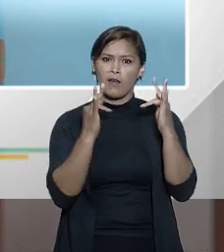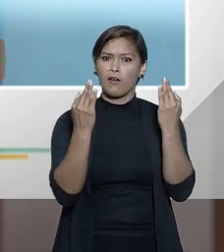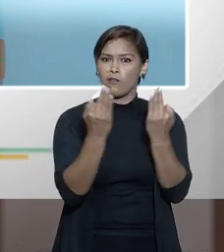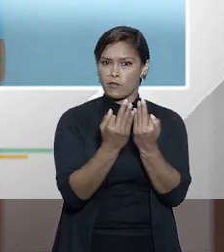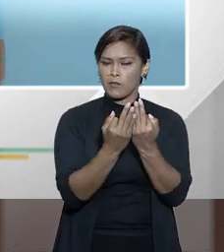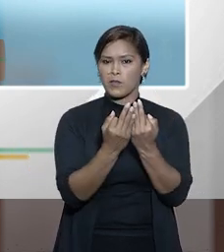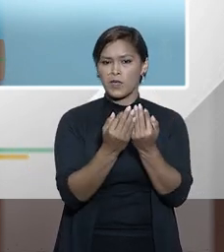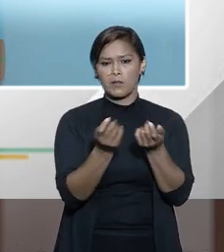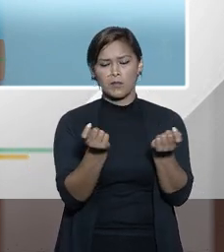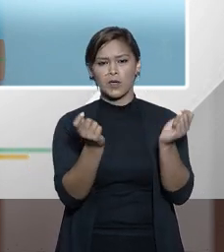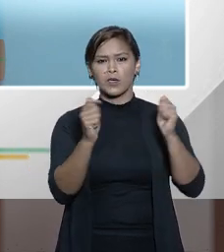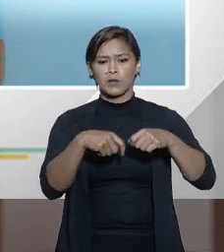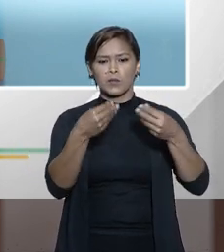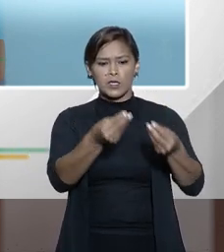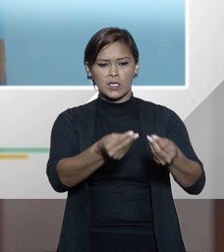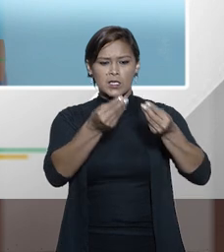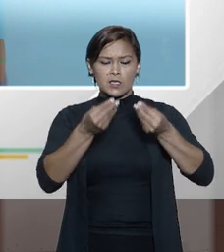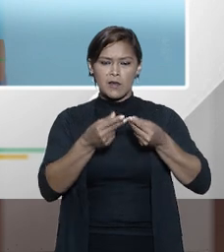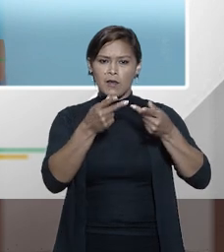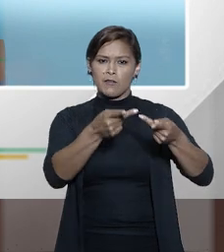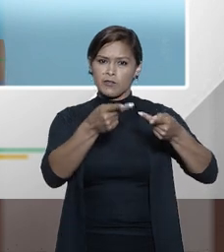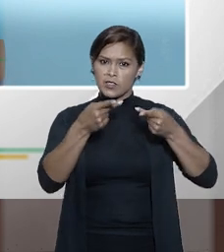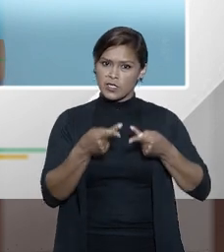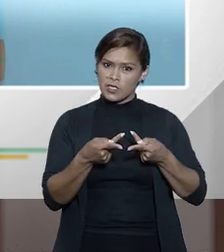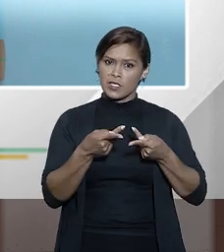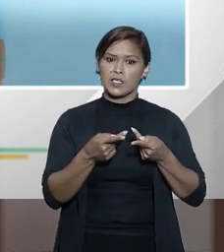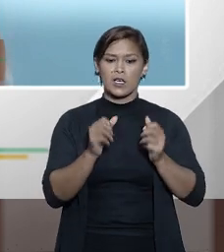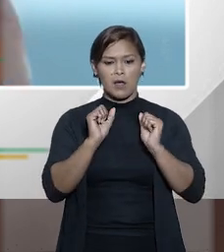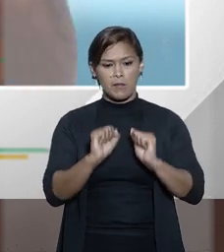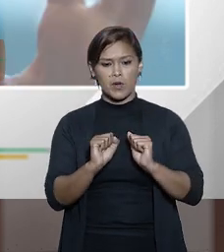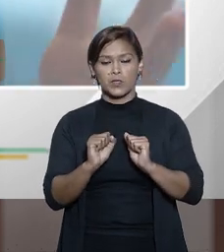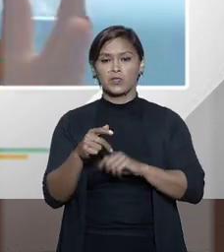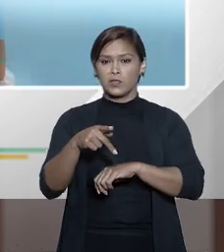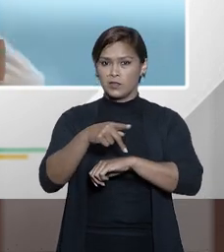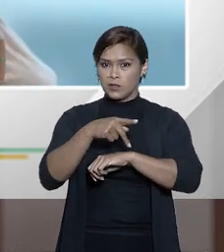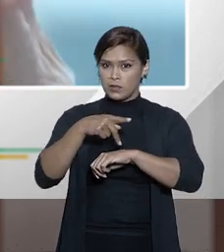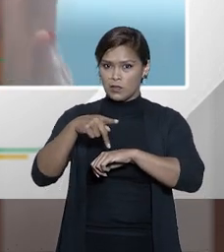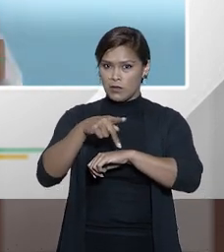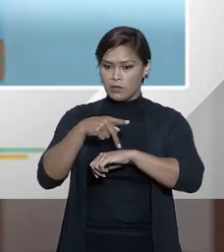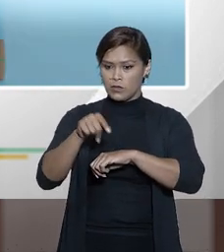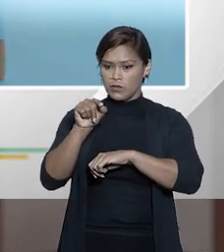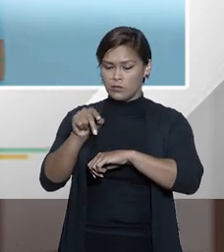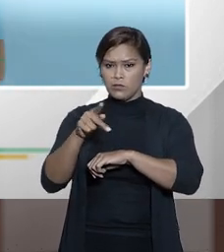família para que eu possa receber visitas para que então os países